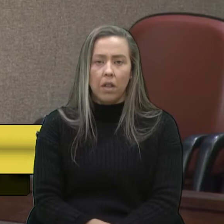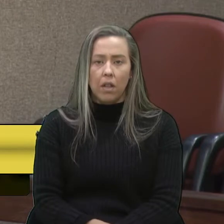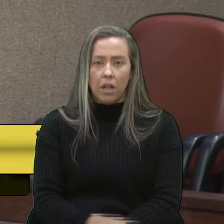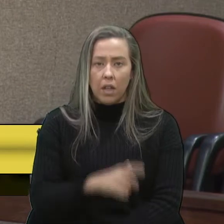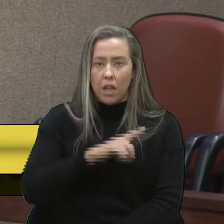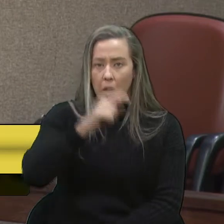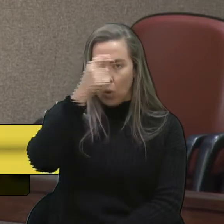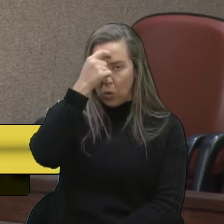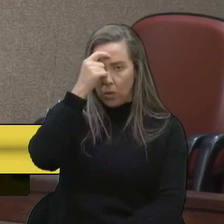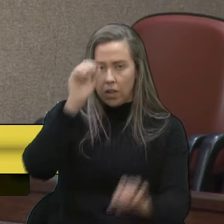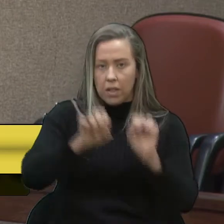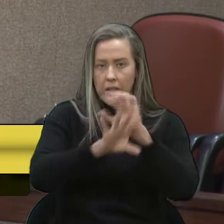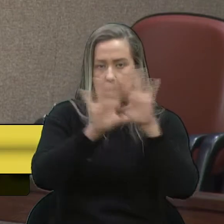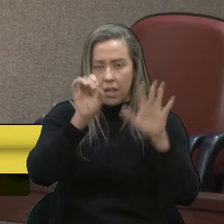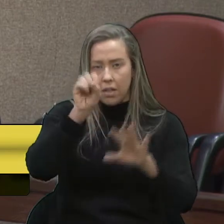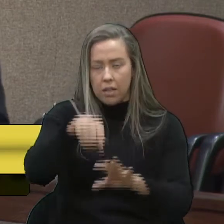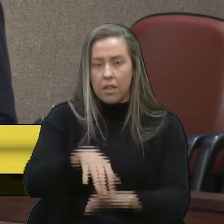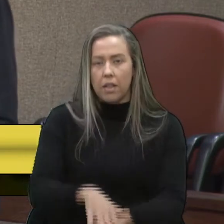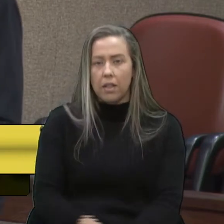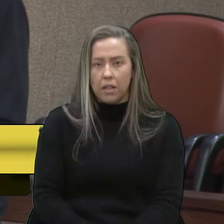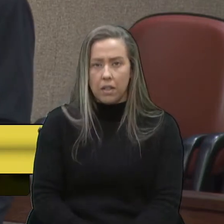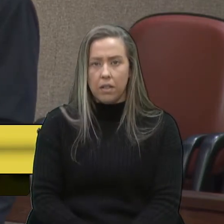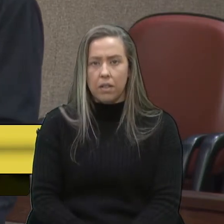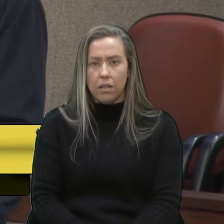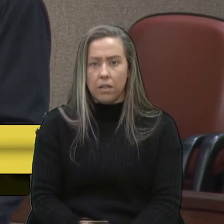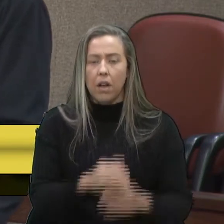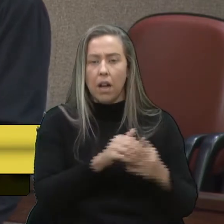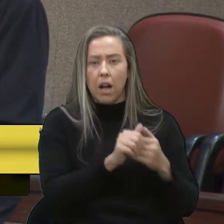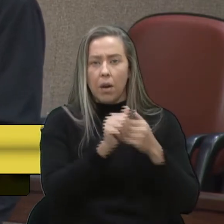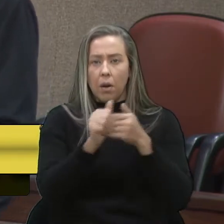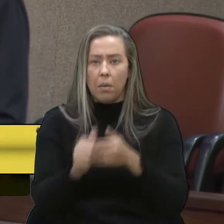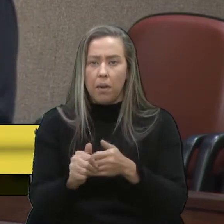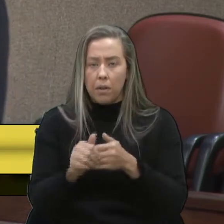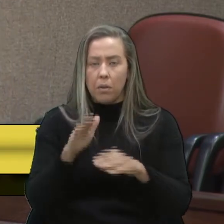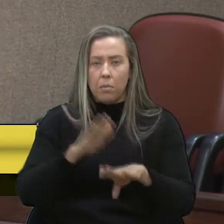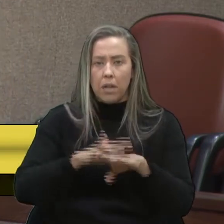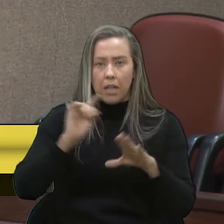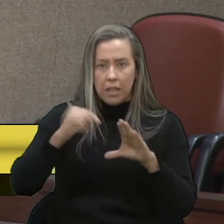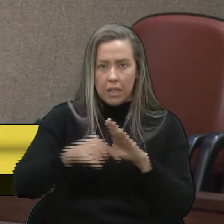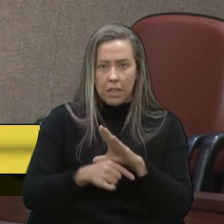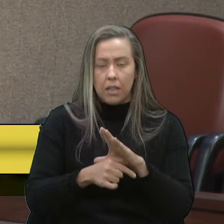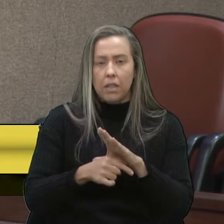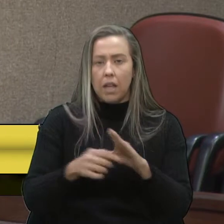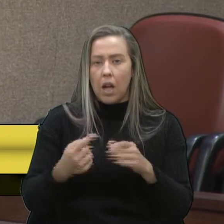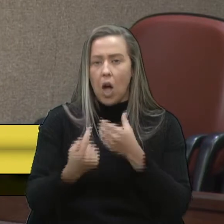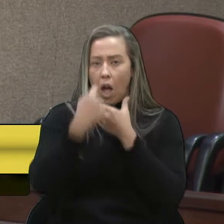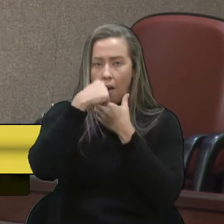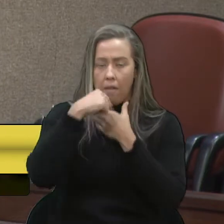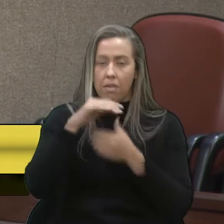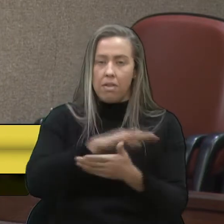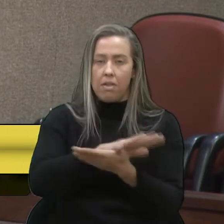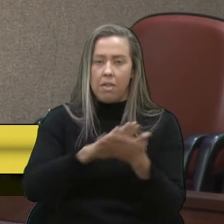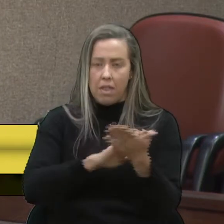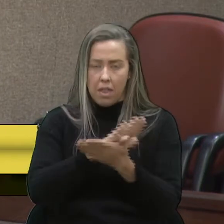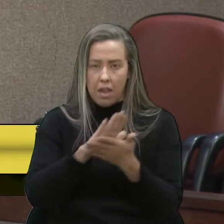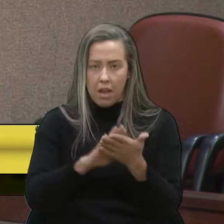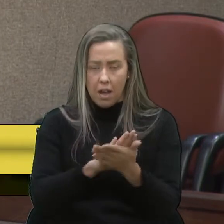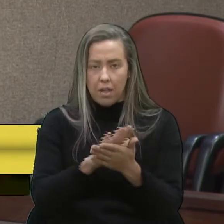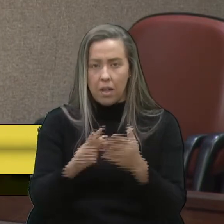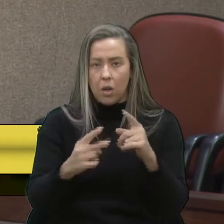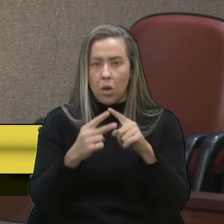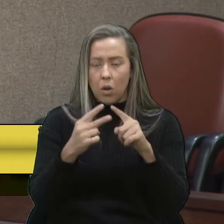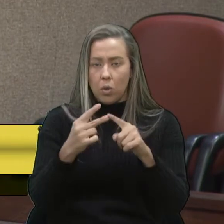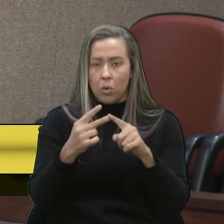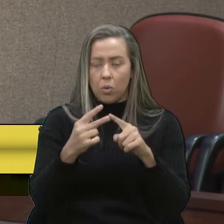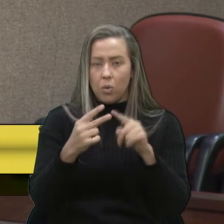consciente, a informação que a gente tem, só para ter um acompanhamento é mais profundo, não foi entubado nem nada disso. Duas coisas